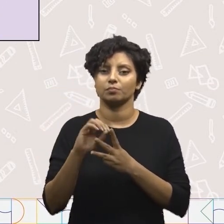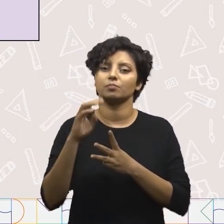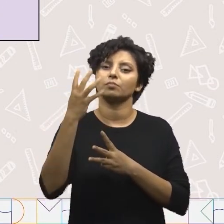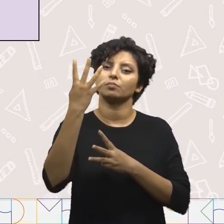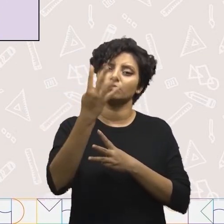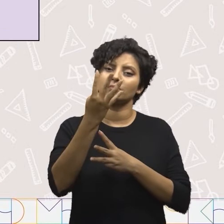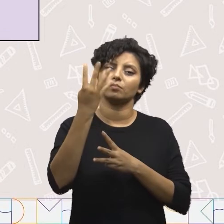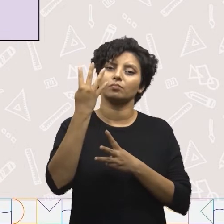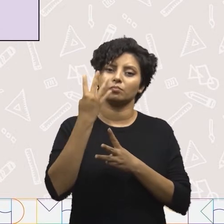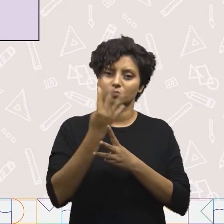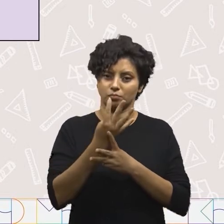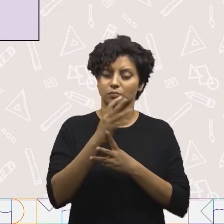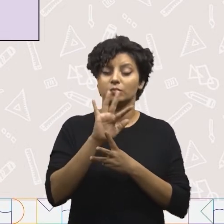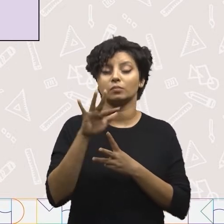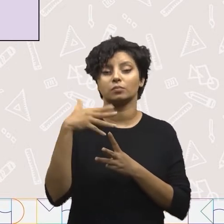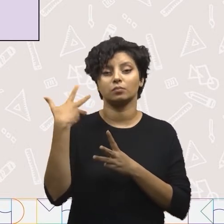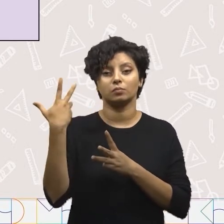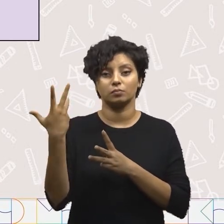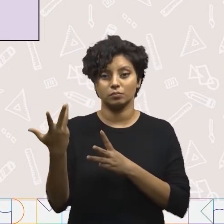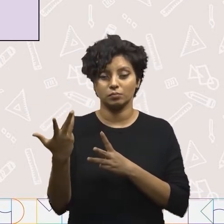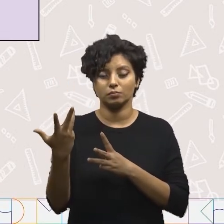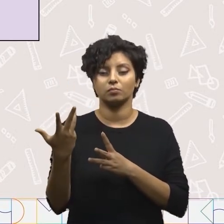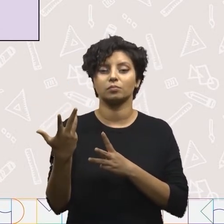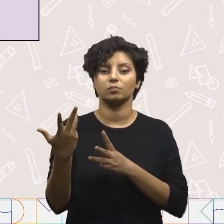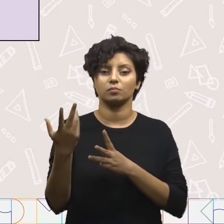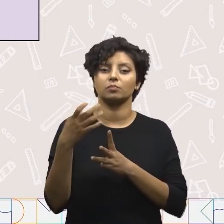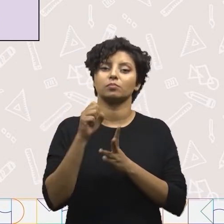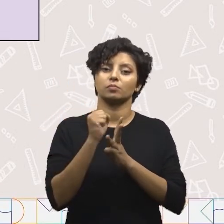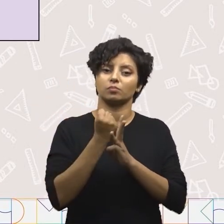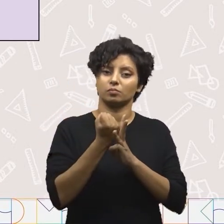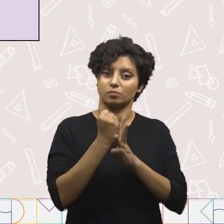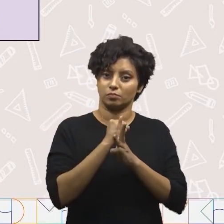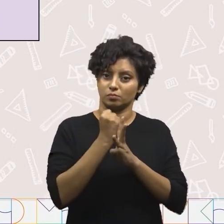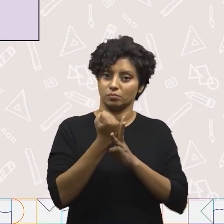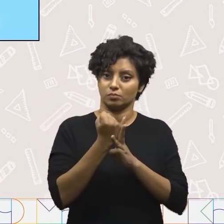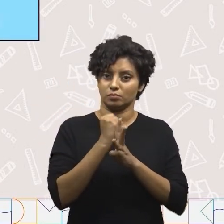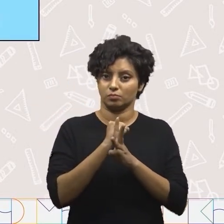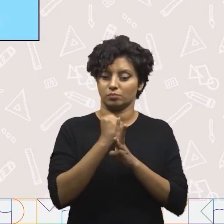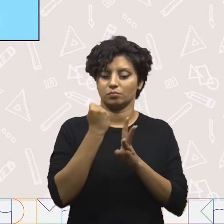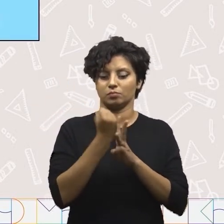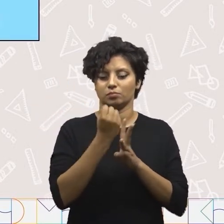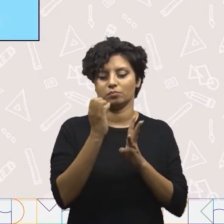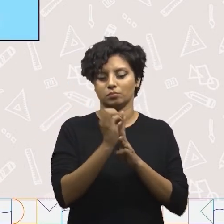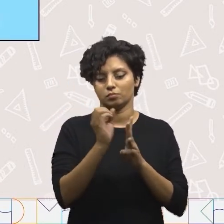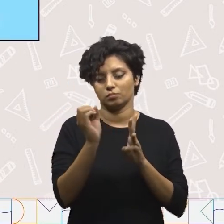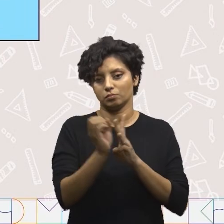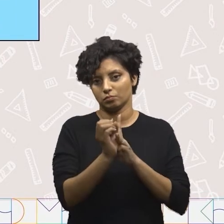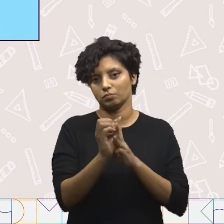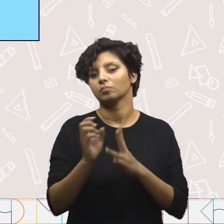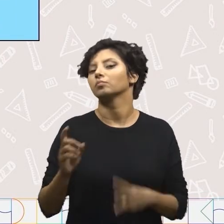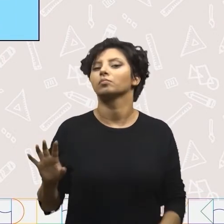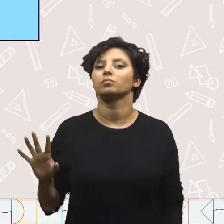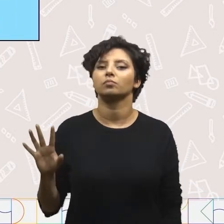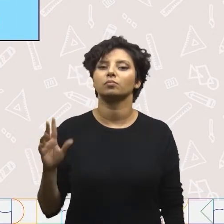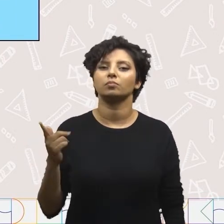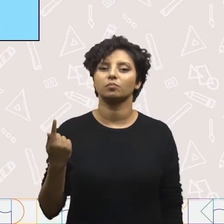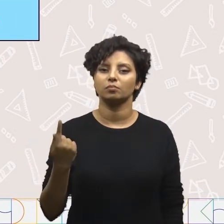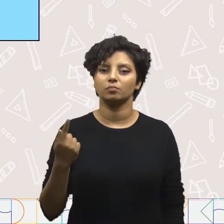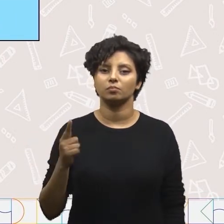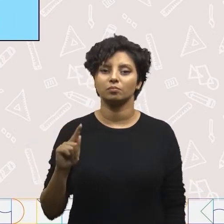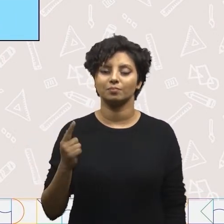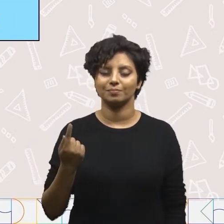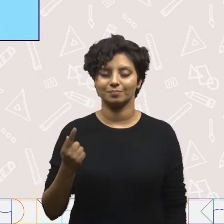dar zero. E na centena, quanto que é 4 mais 4? Oito. Logo, a nossa